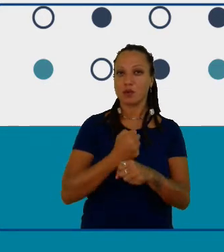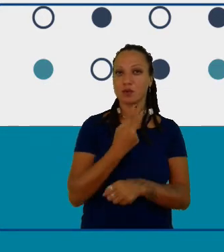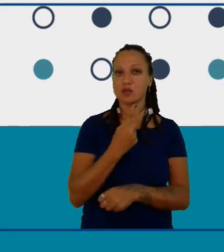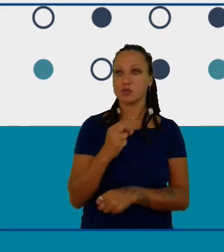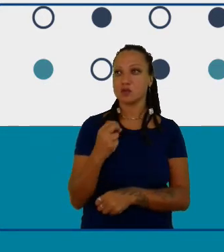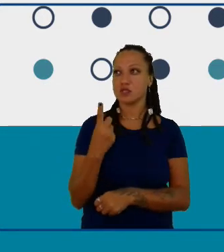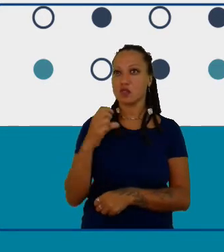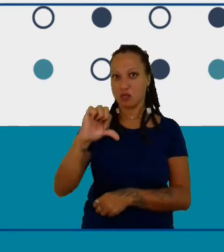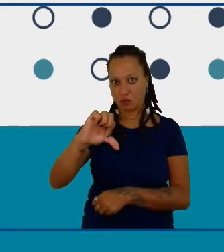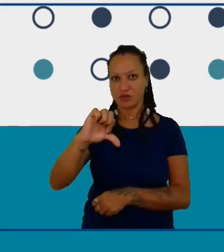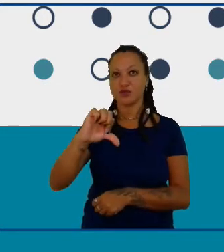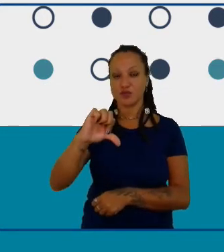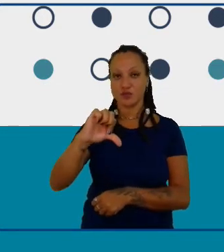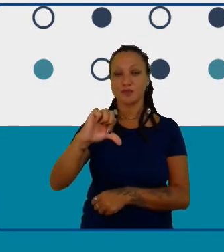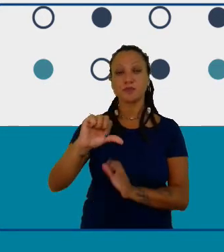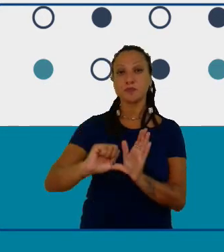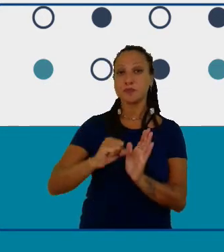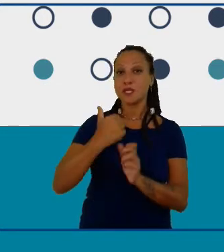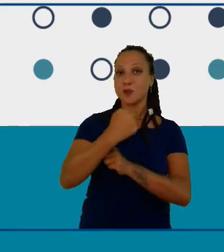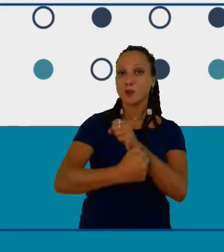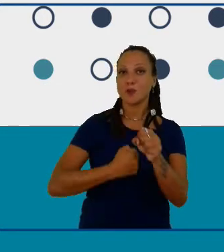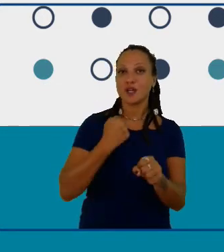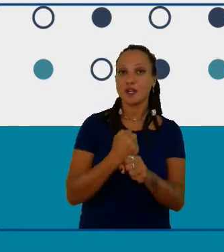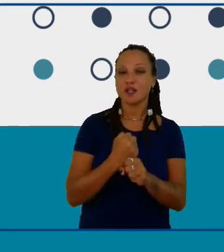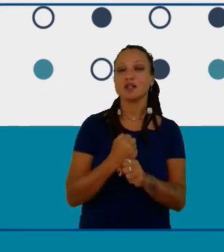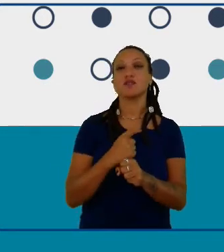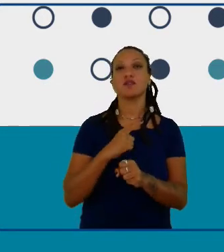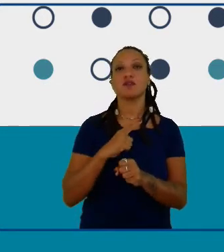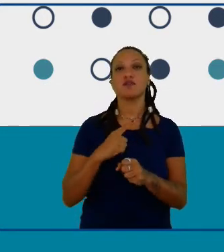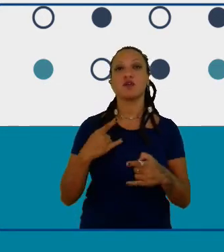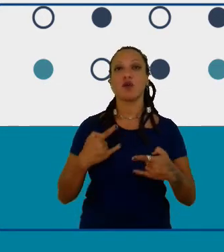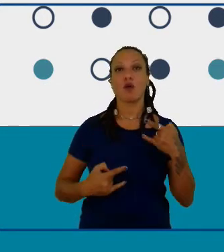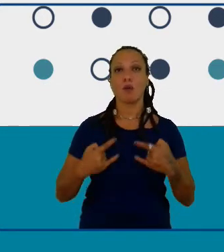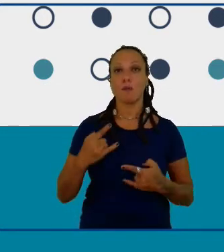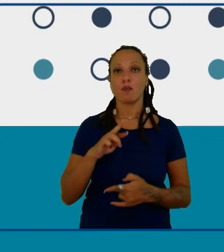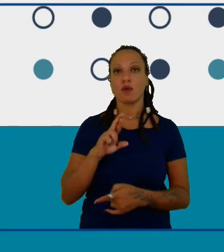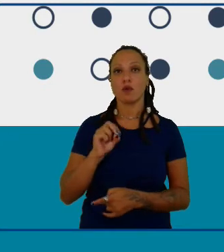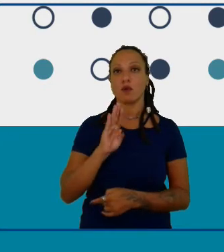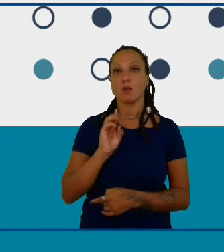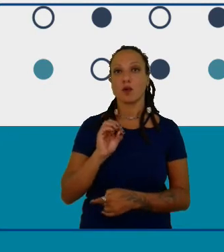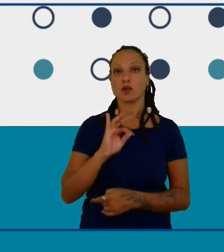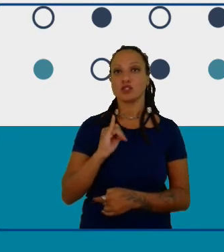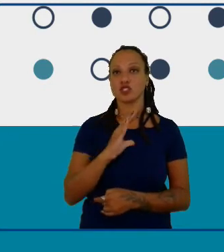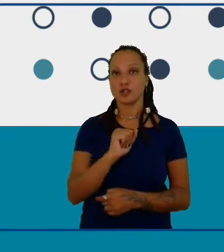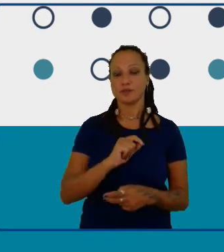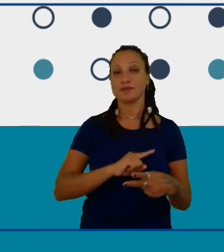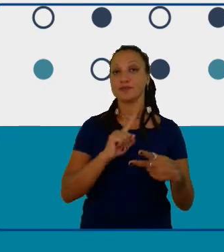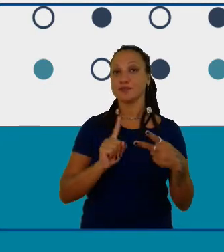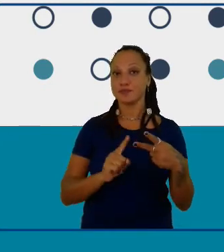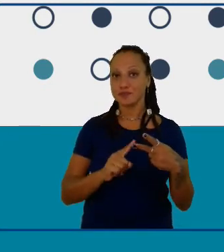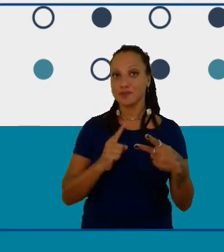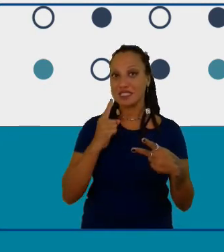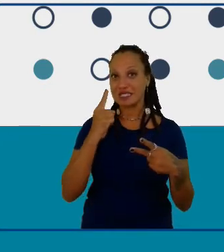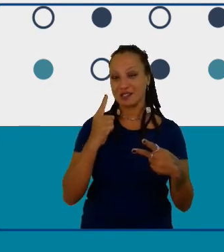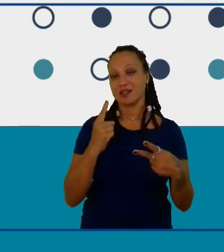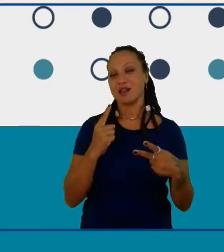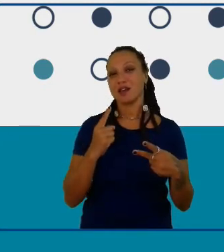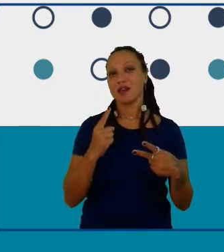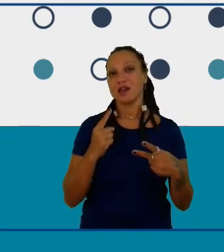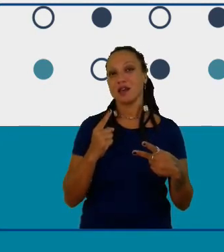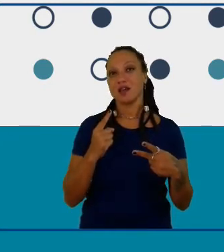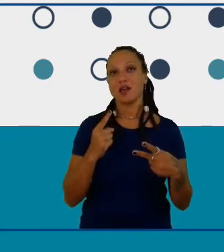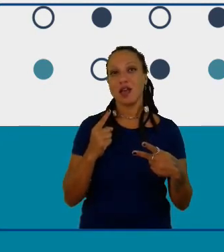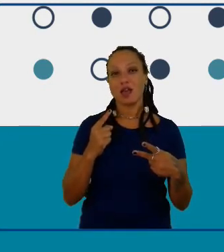o primeiro ano foi o clube de robótica e pensamento computacional o segundo ano nós mudamos para inteligência artificial